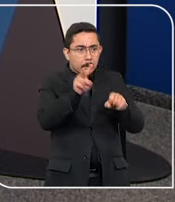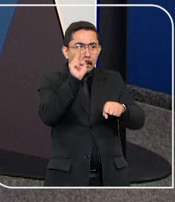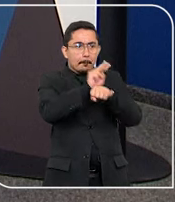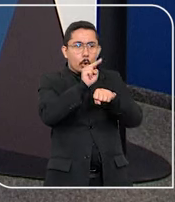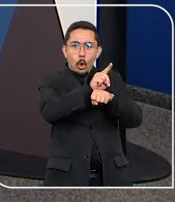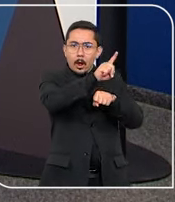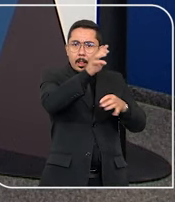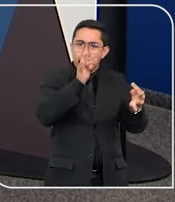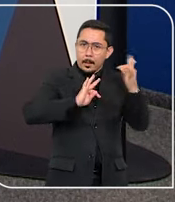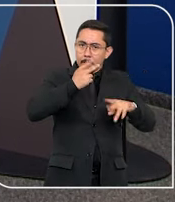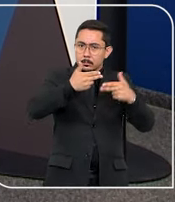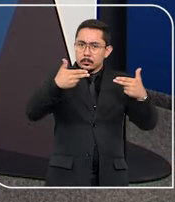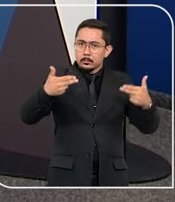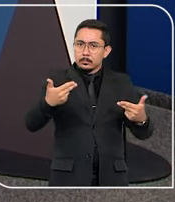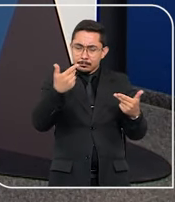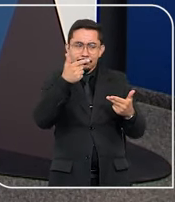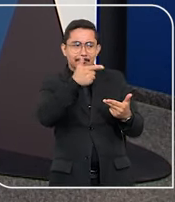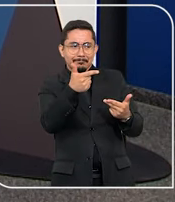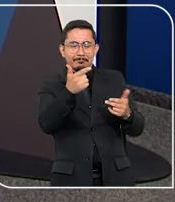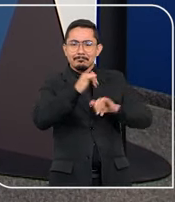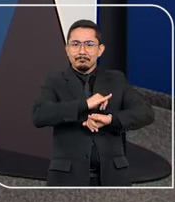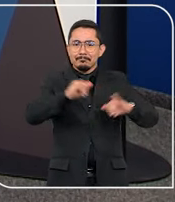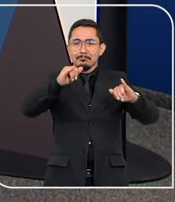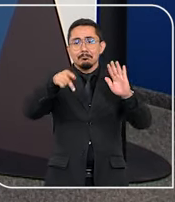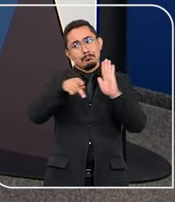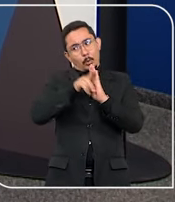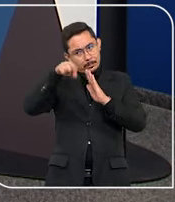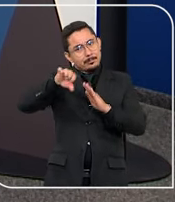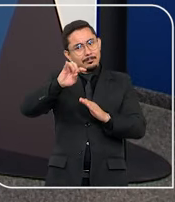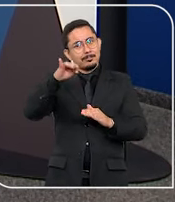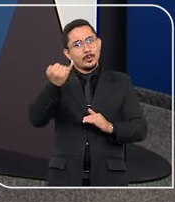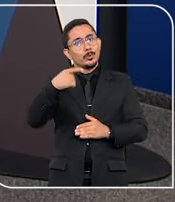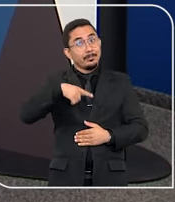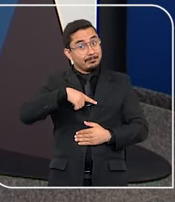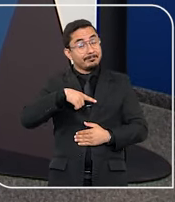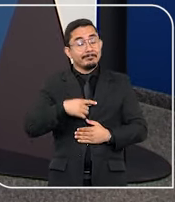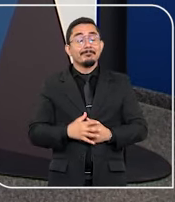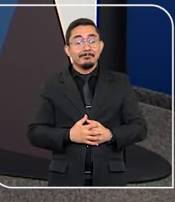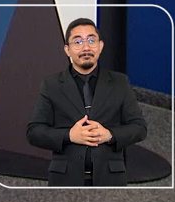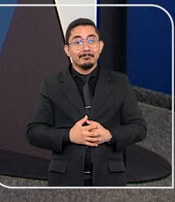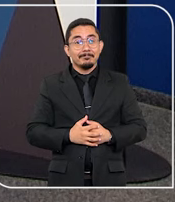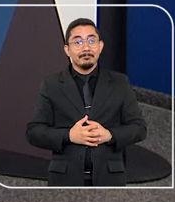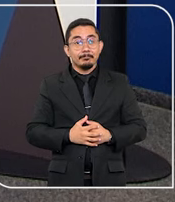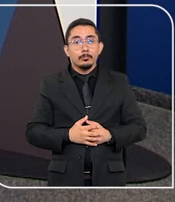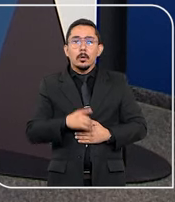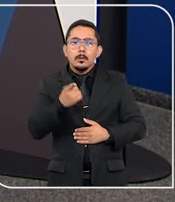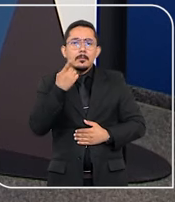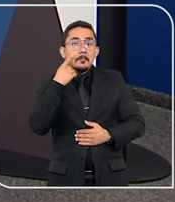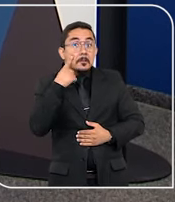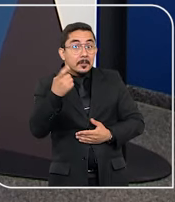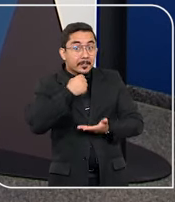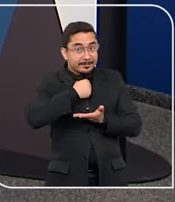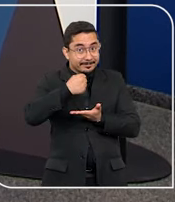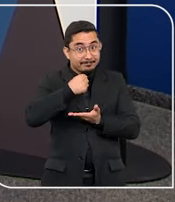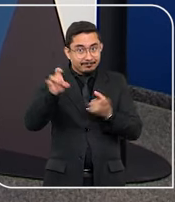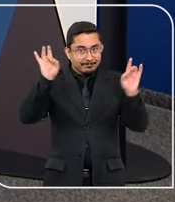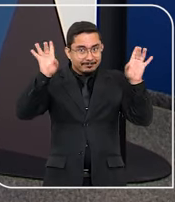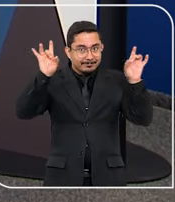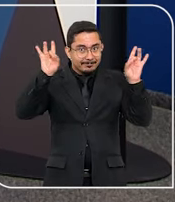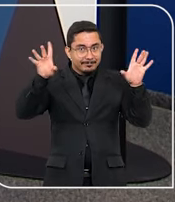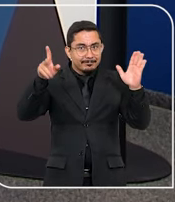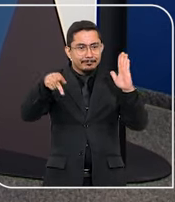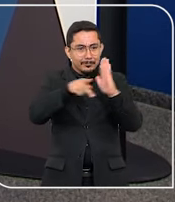o tratamento adequado a esses pacientes foram proferidas pelo Superior Tribunal de Justiça. Acompanhe na reportagem